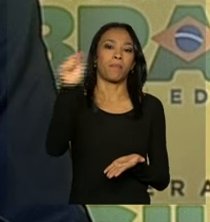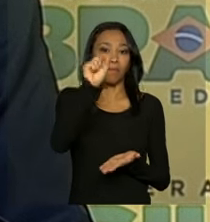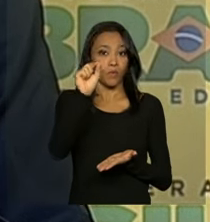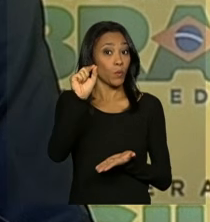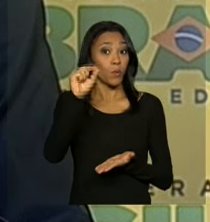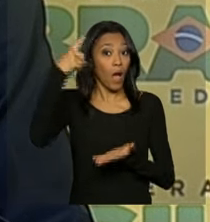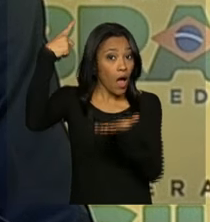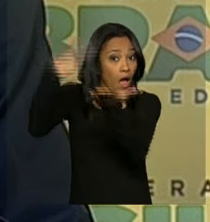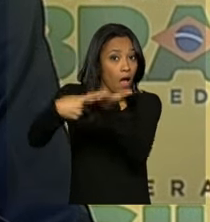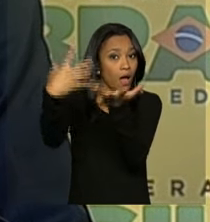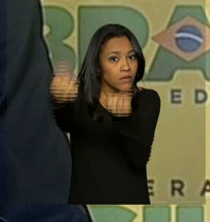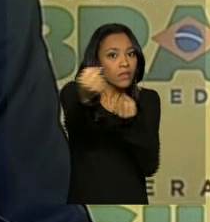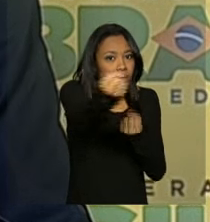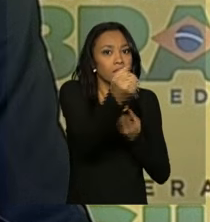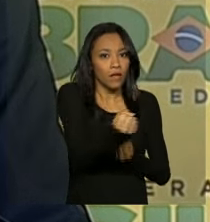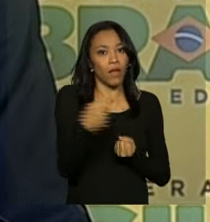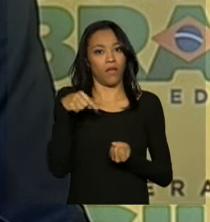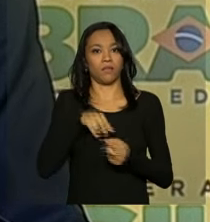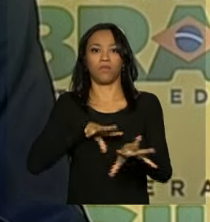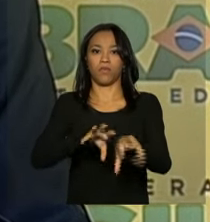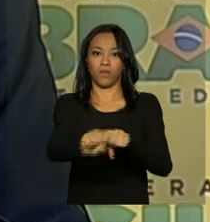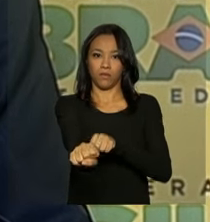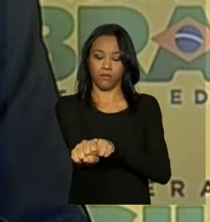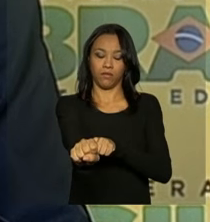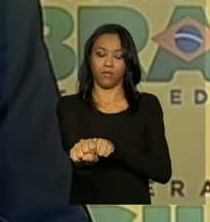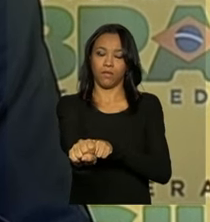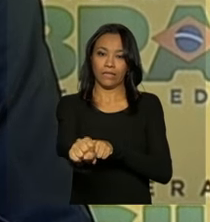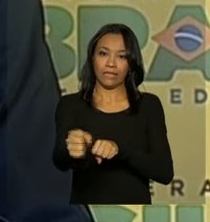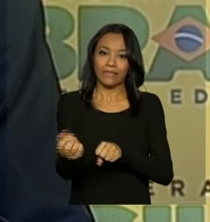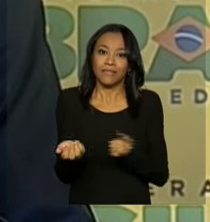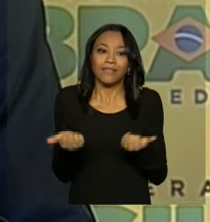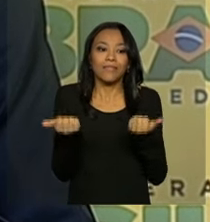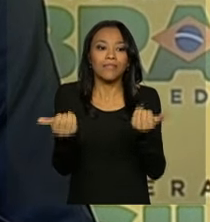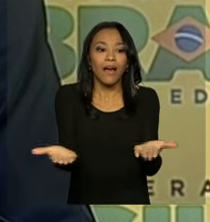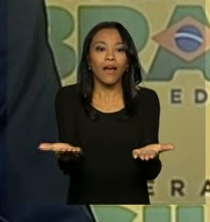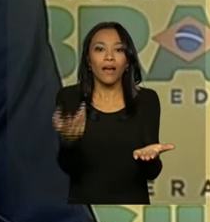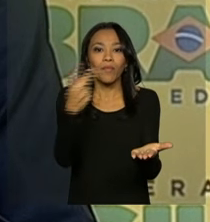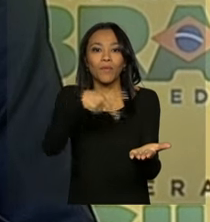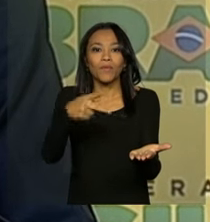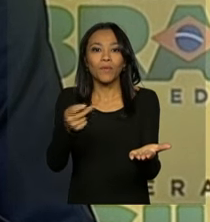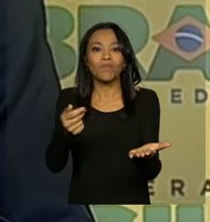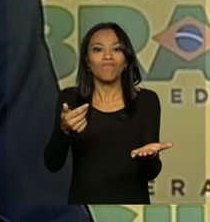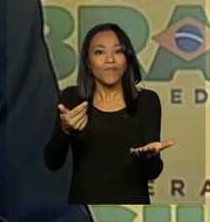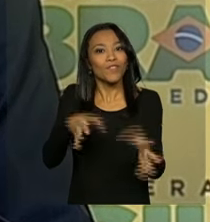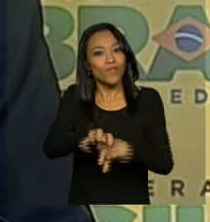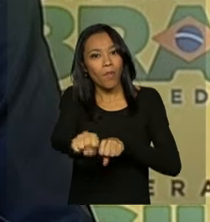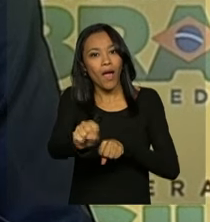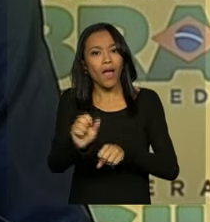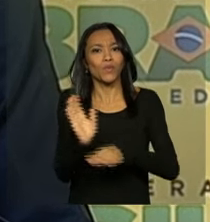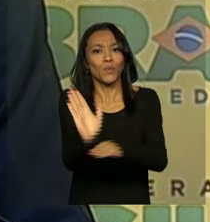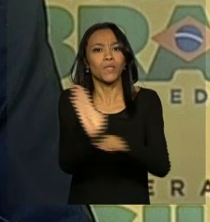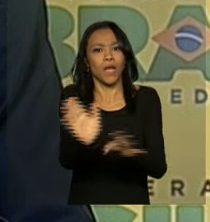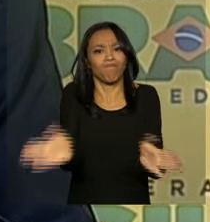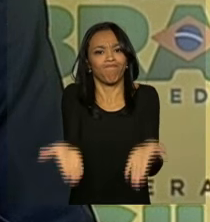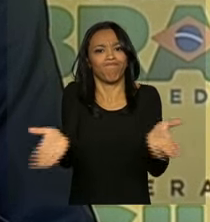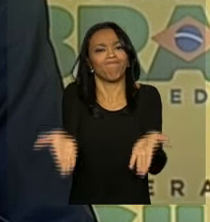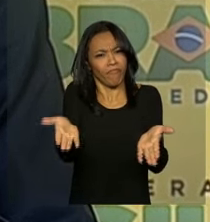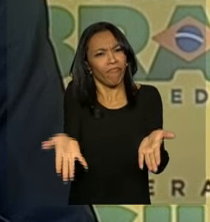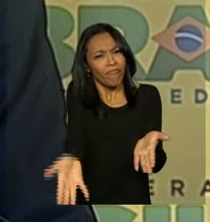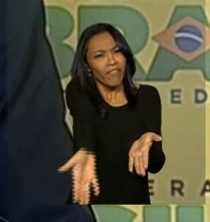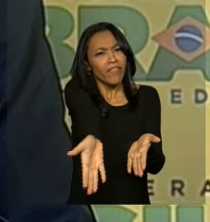pactuarem essa formação. Abrirem condições para o professor se formar. Ajudarem que ele faça a